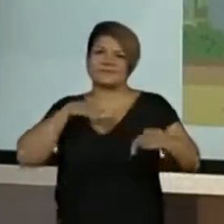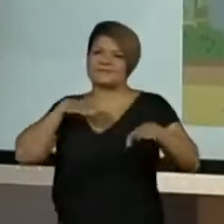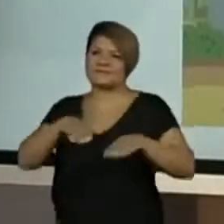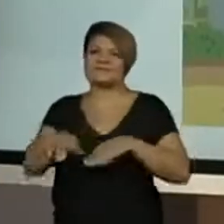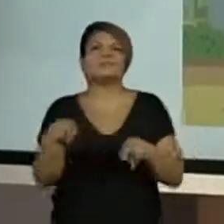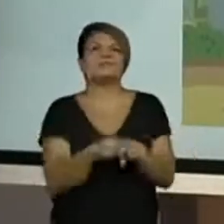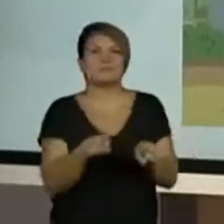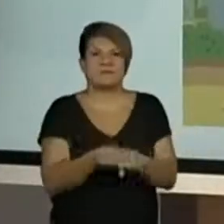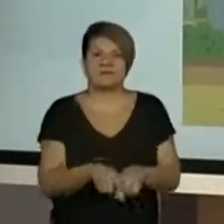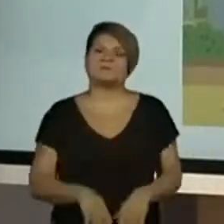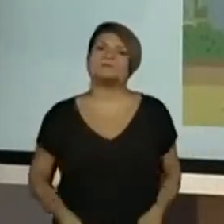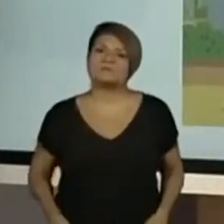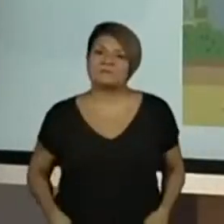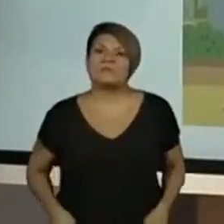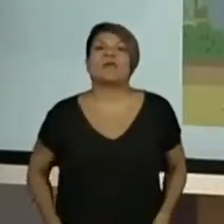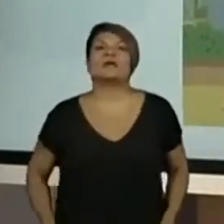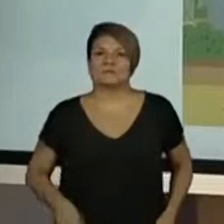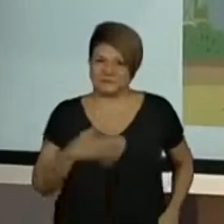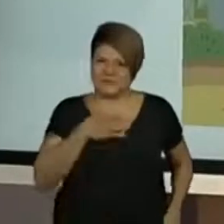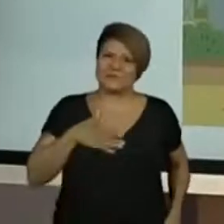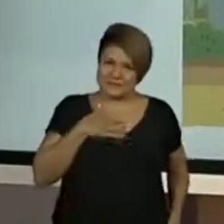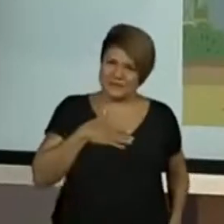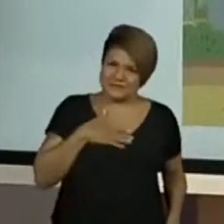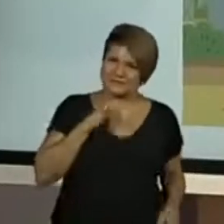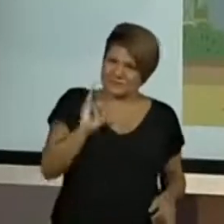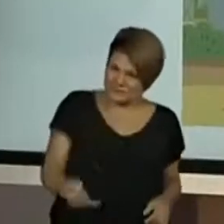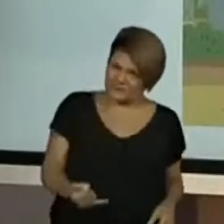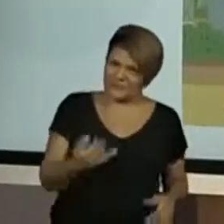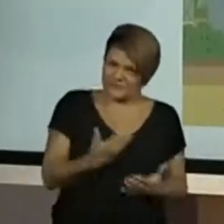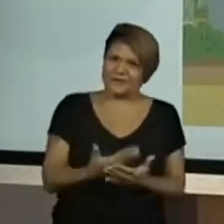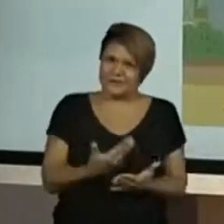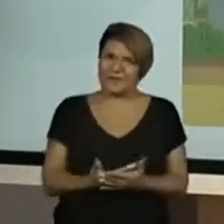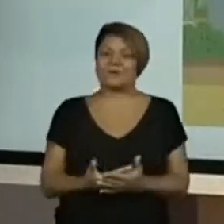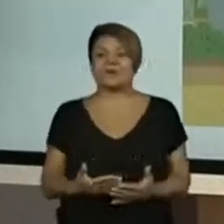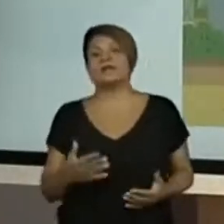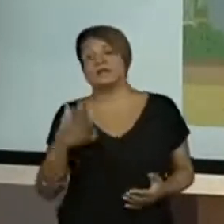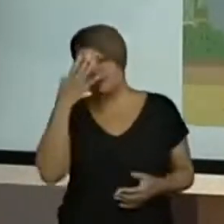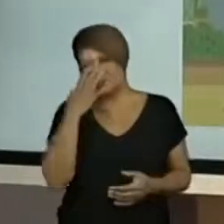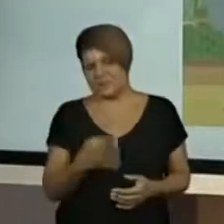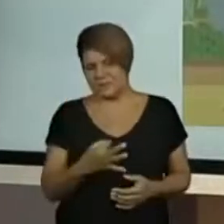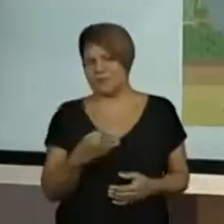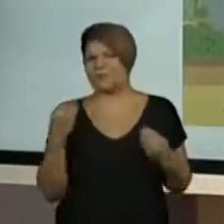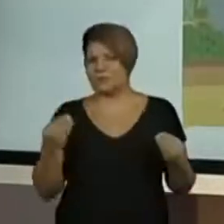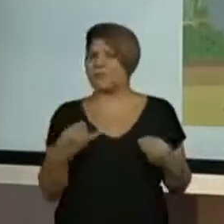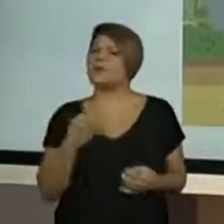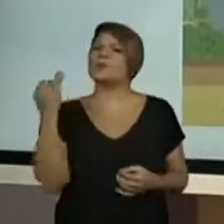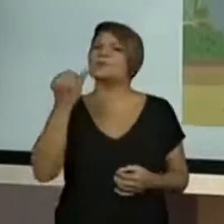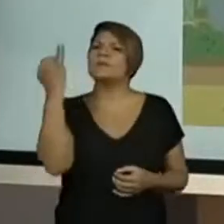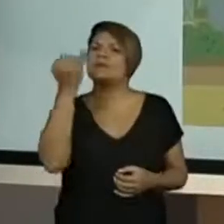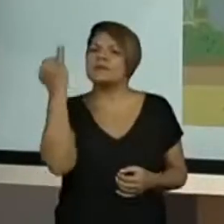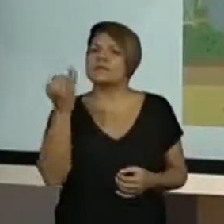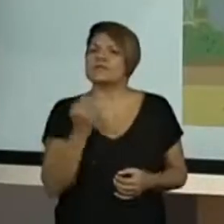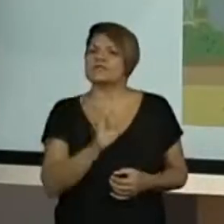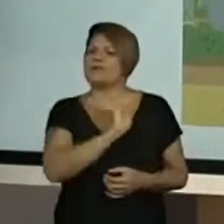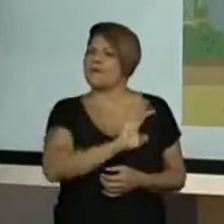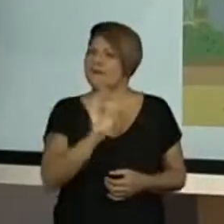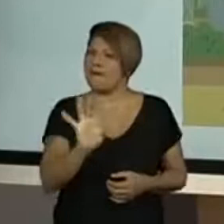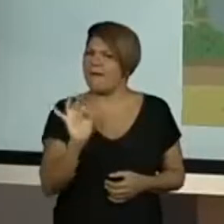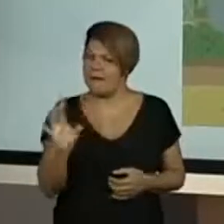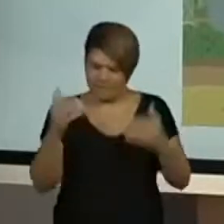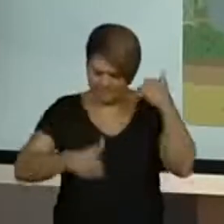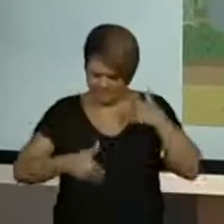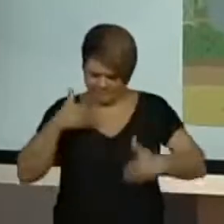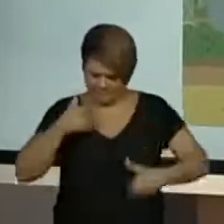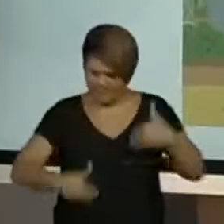maravilhosos. Estão gostando da aula? Estão aproveitando e entendendo a importância de cada parte do nosso